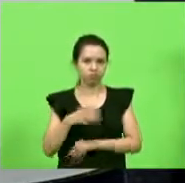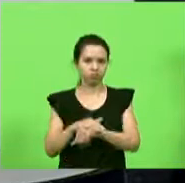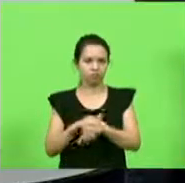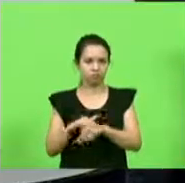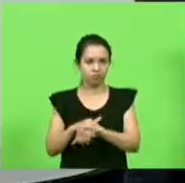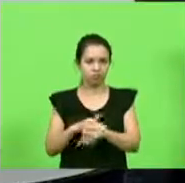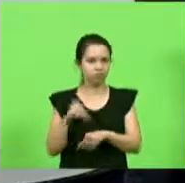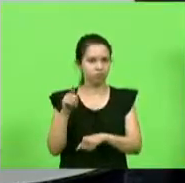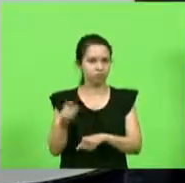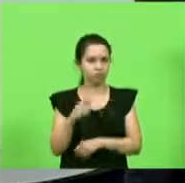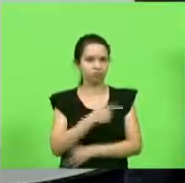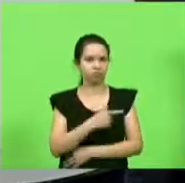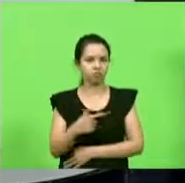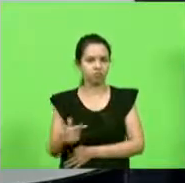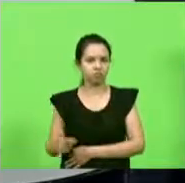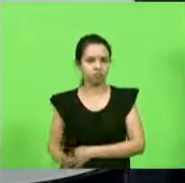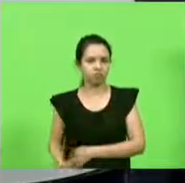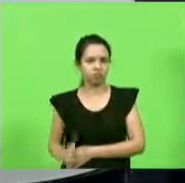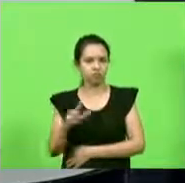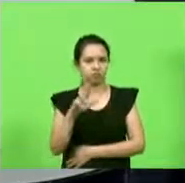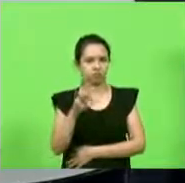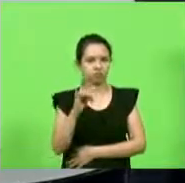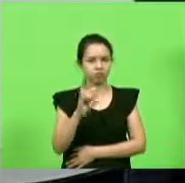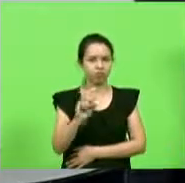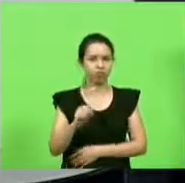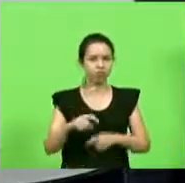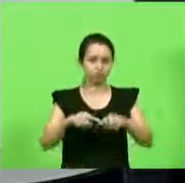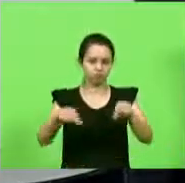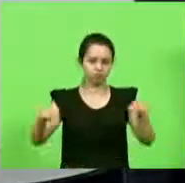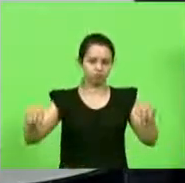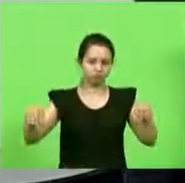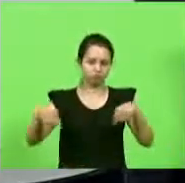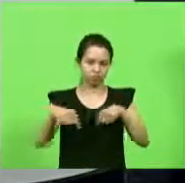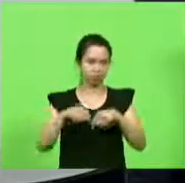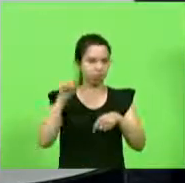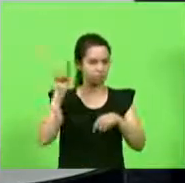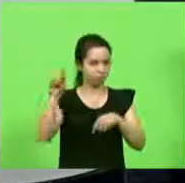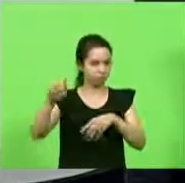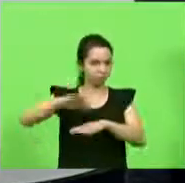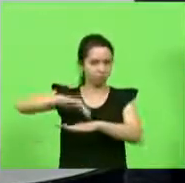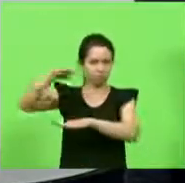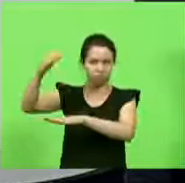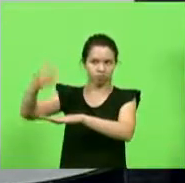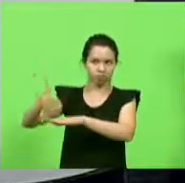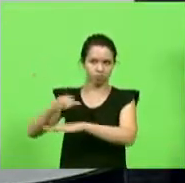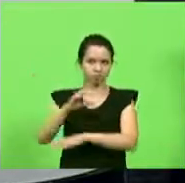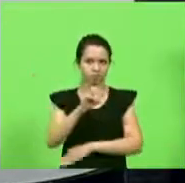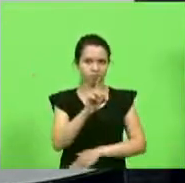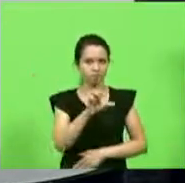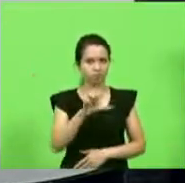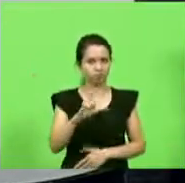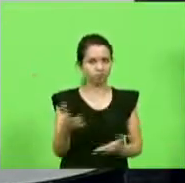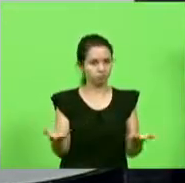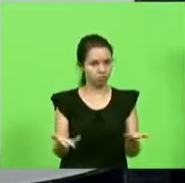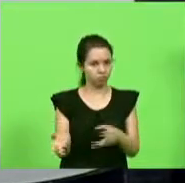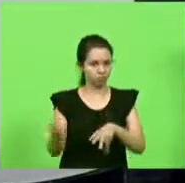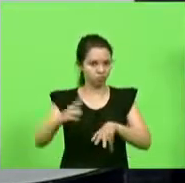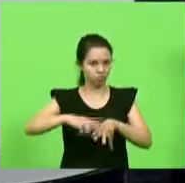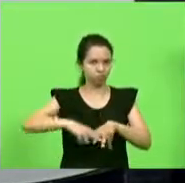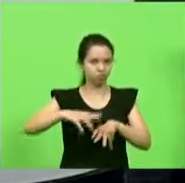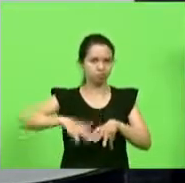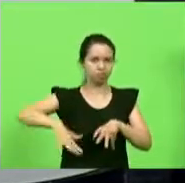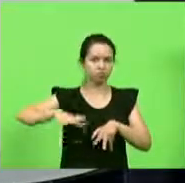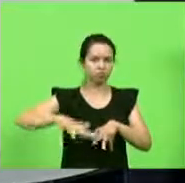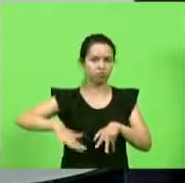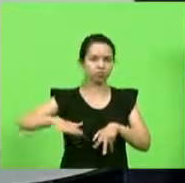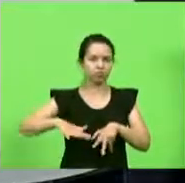governador Luiz Henrique da Silveira um terreno lá na Serra do CDL onde hoje é o presídio regional